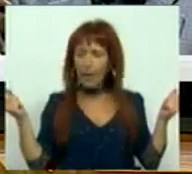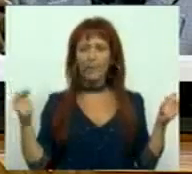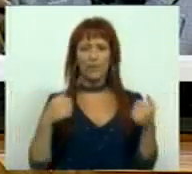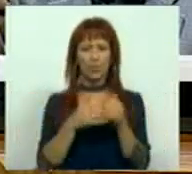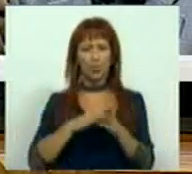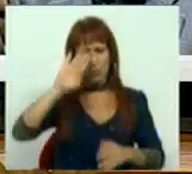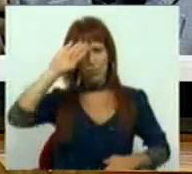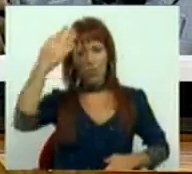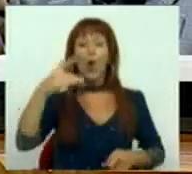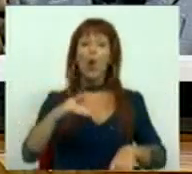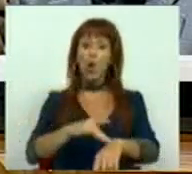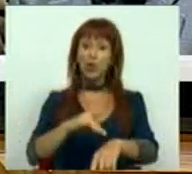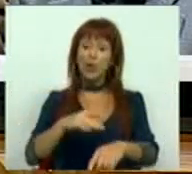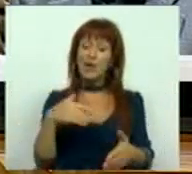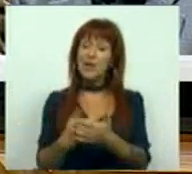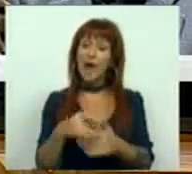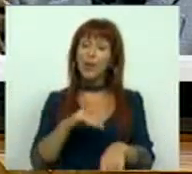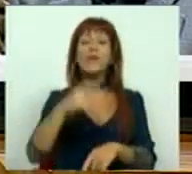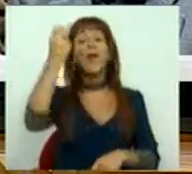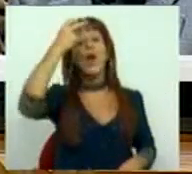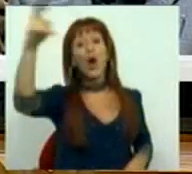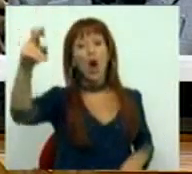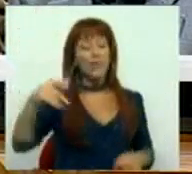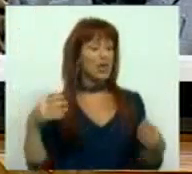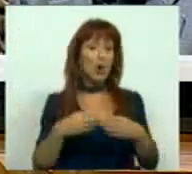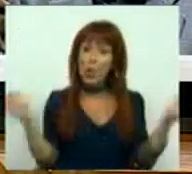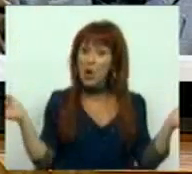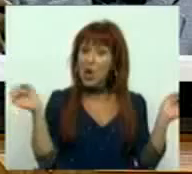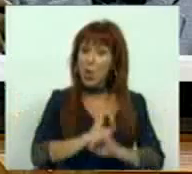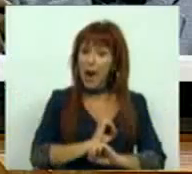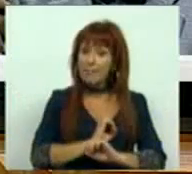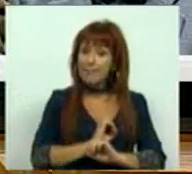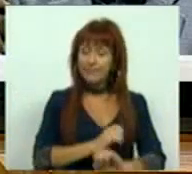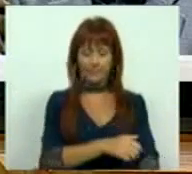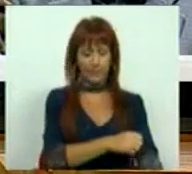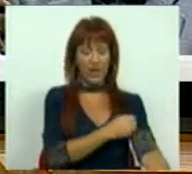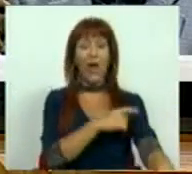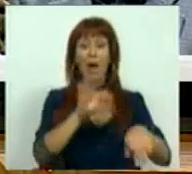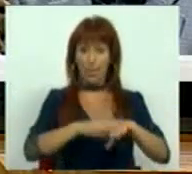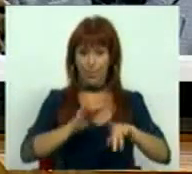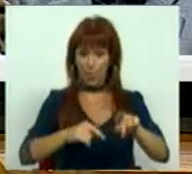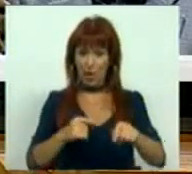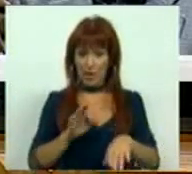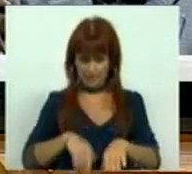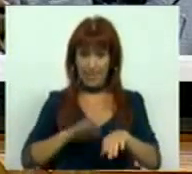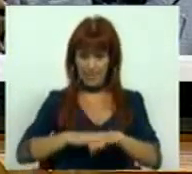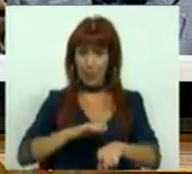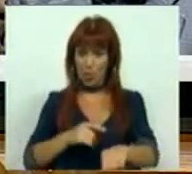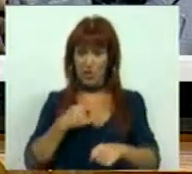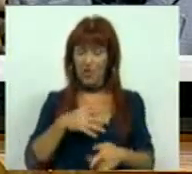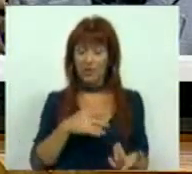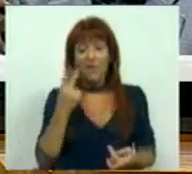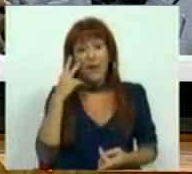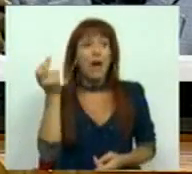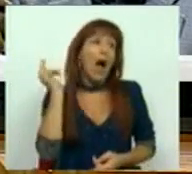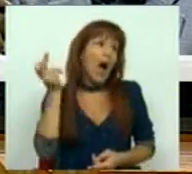sabemos. A doença tornou-se uma doença crónica, mas não tem cura. E por esta mesma razão, vive-se